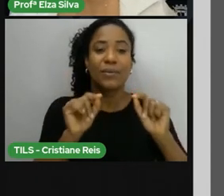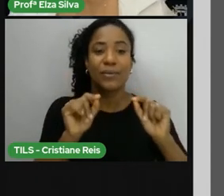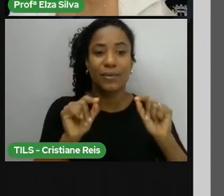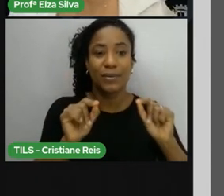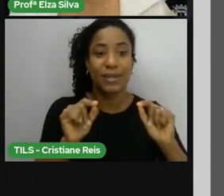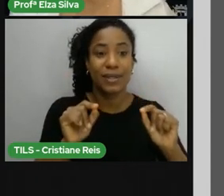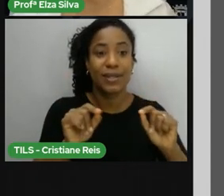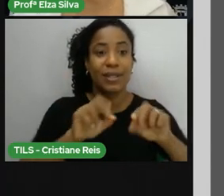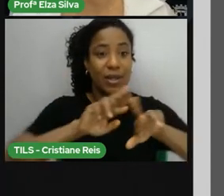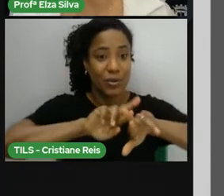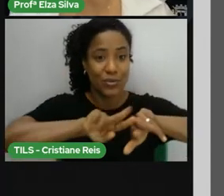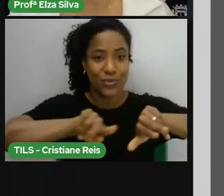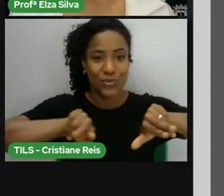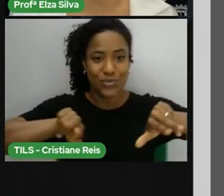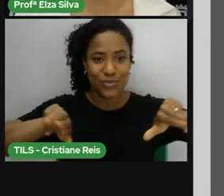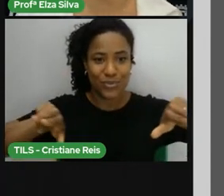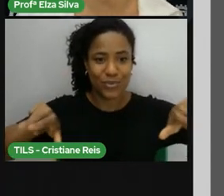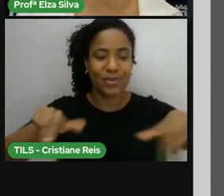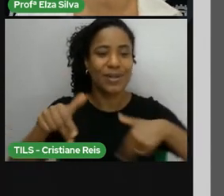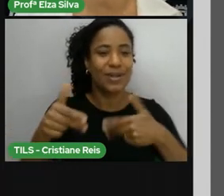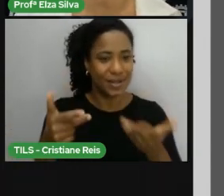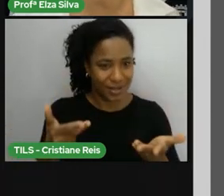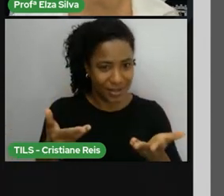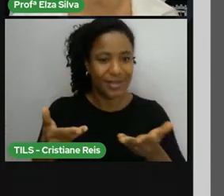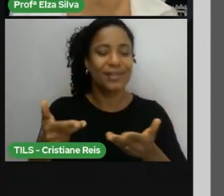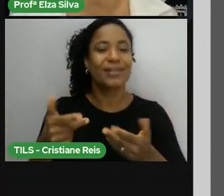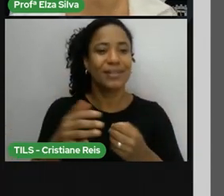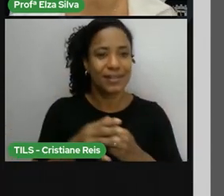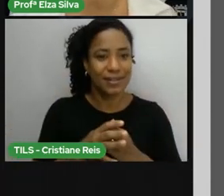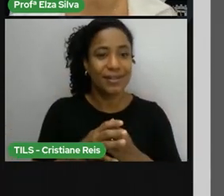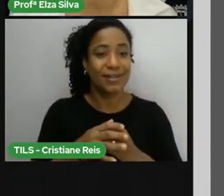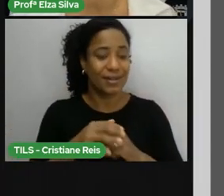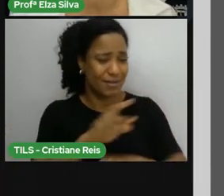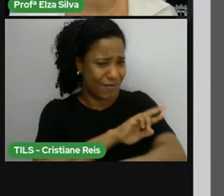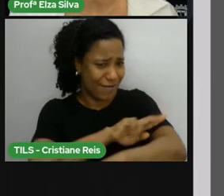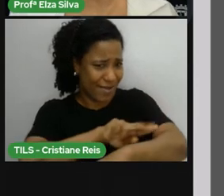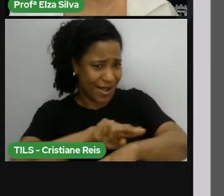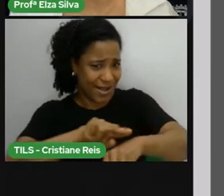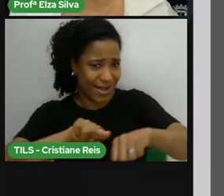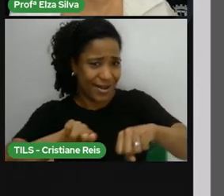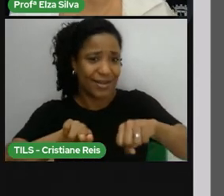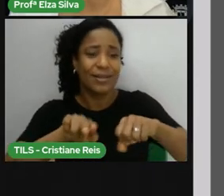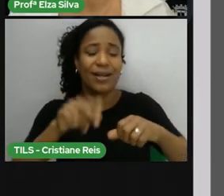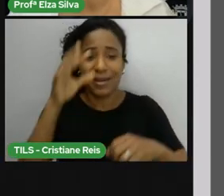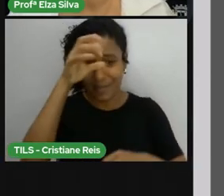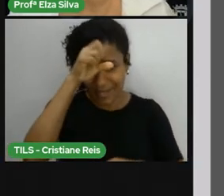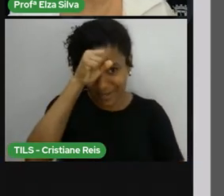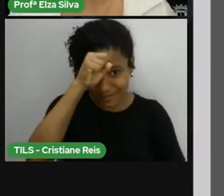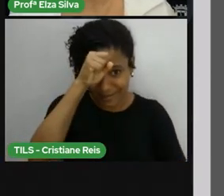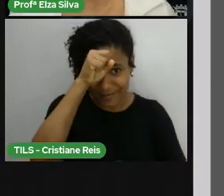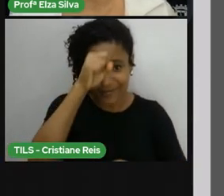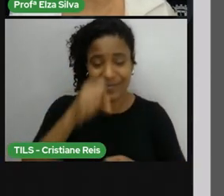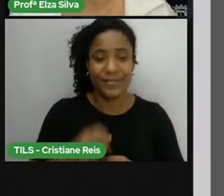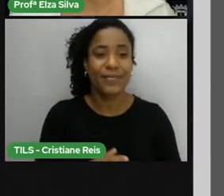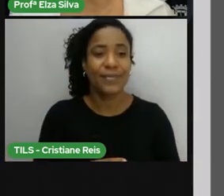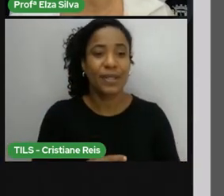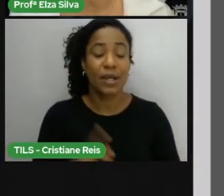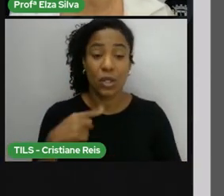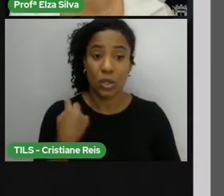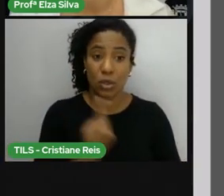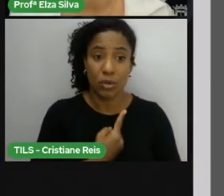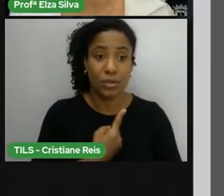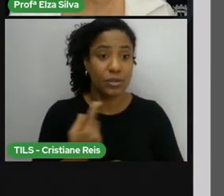passa também pelas discussões das relações étnico-raciais. Até porque vivemos em um país